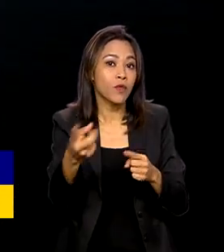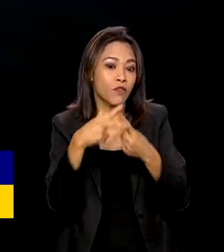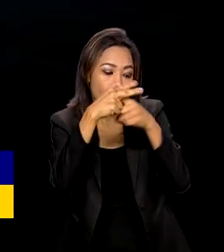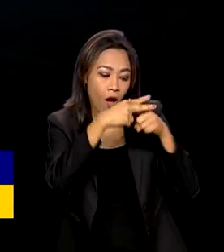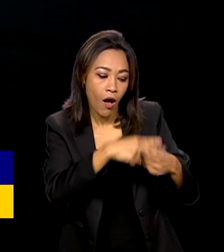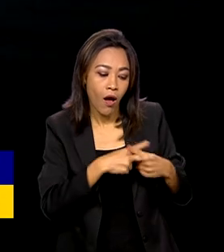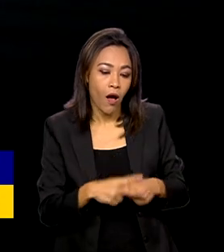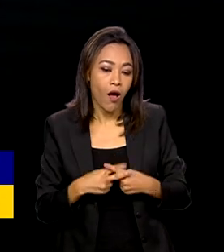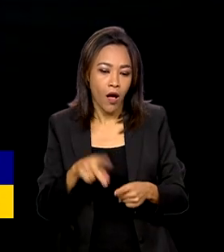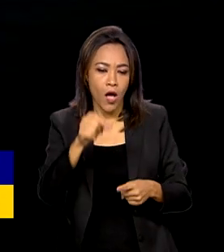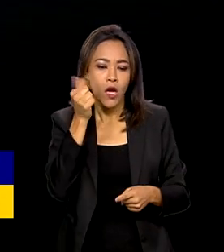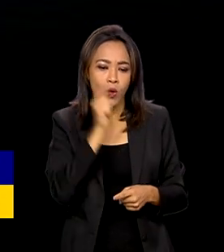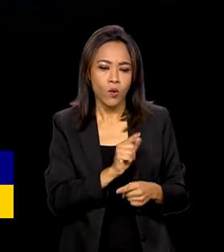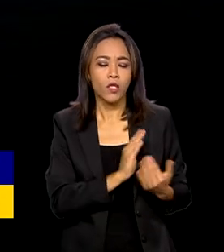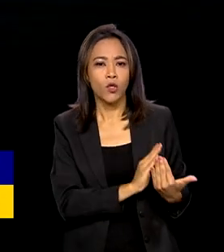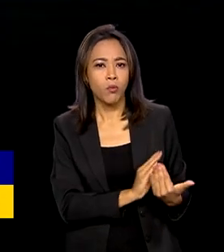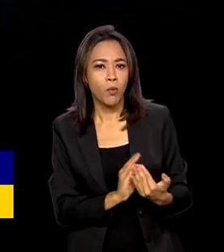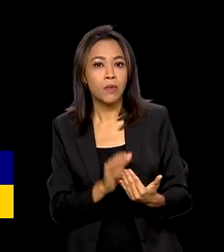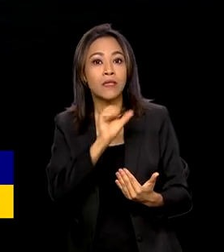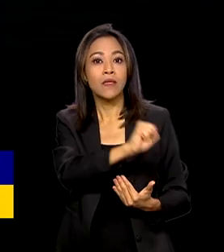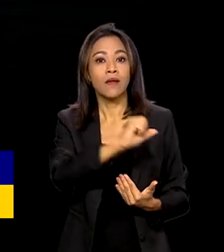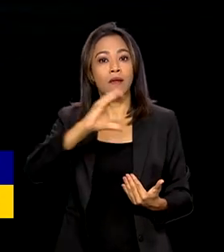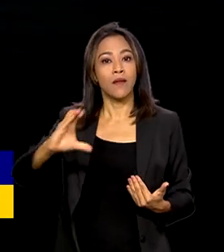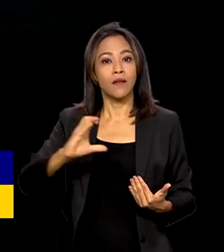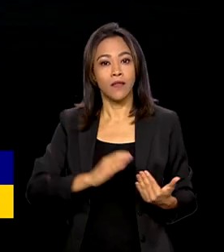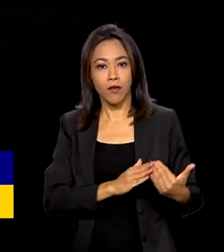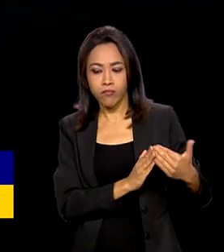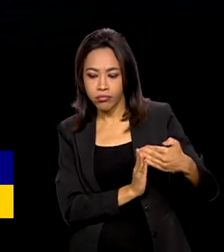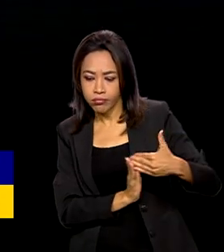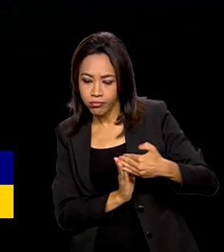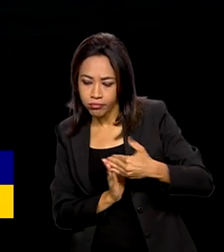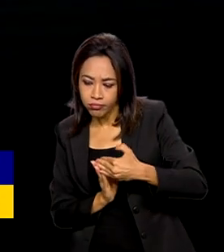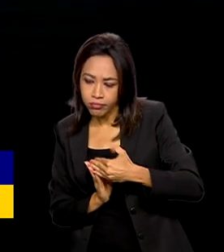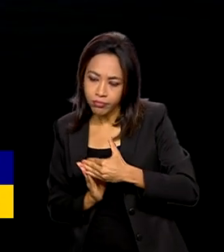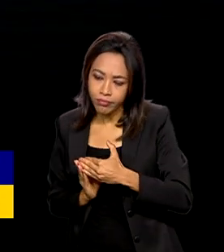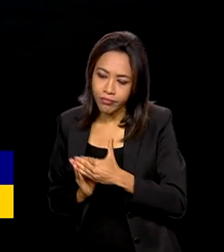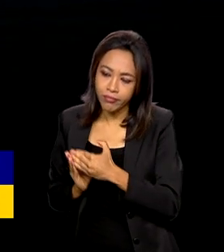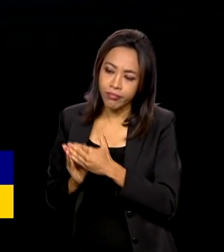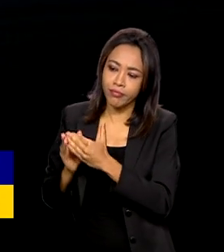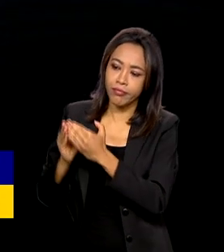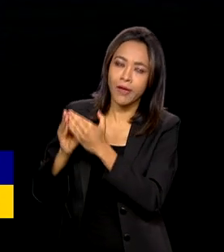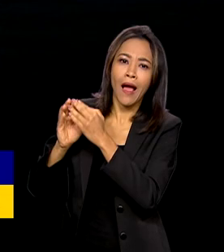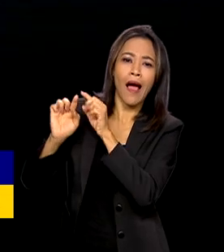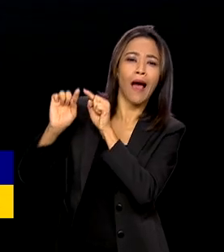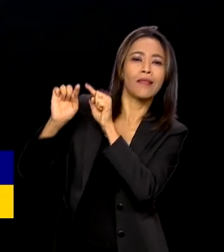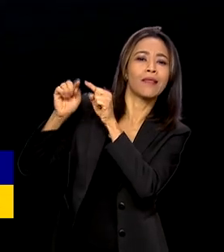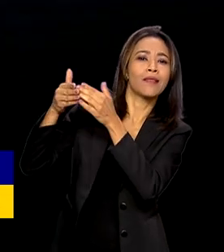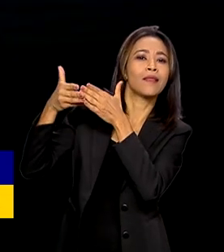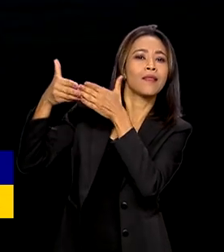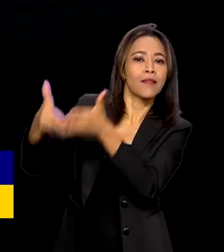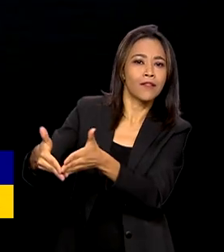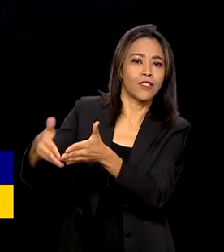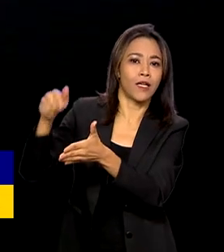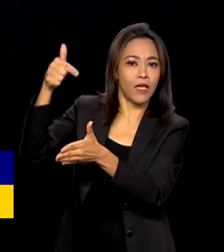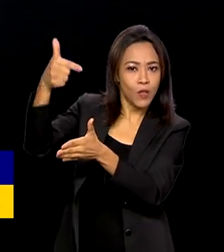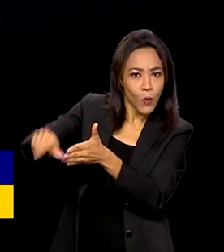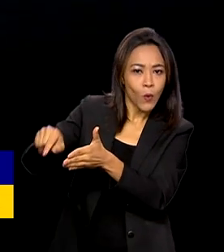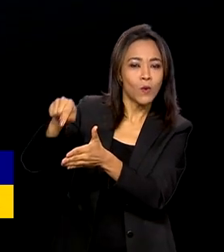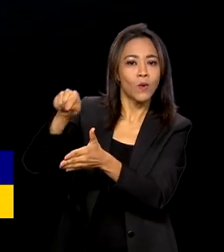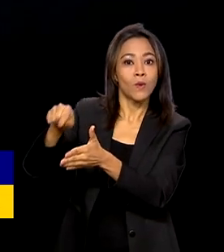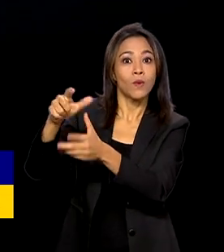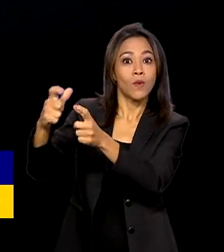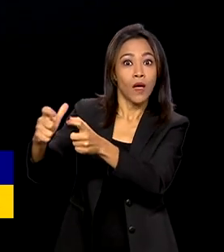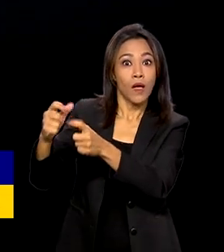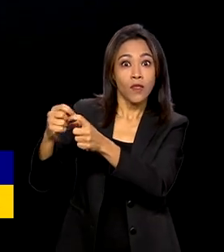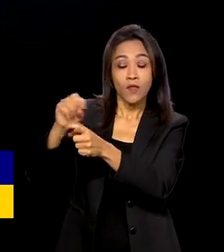Percorreu a costa catarinense do Cais de Itajaí até a reserva biológica Alvoredo, um conjunto